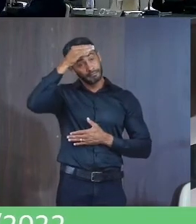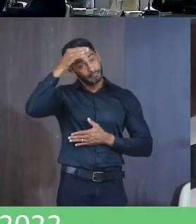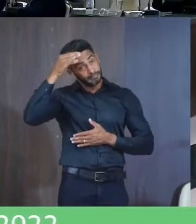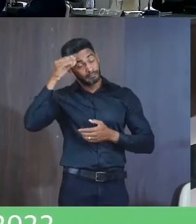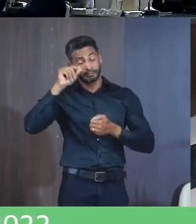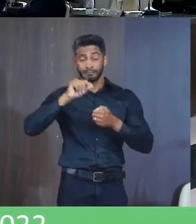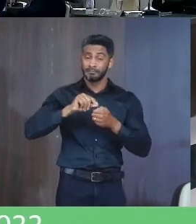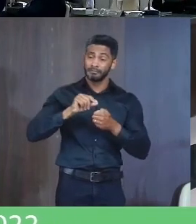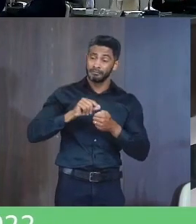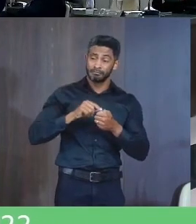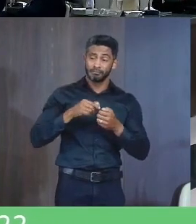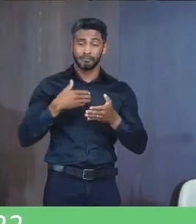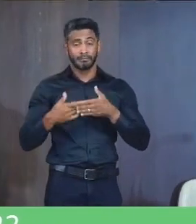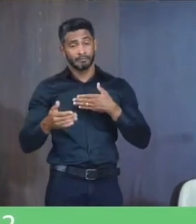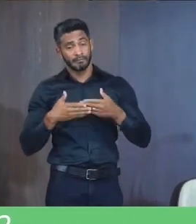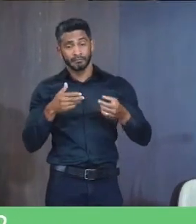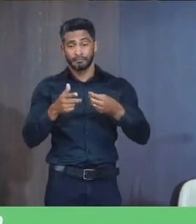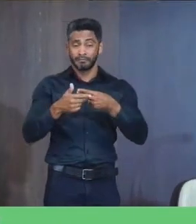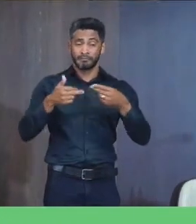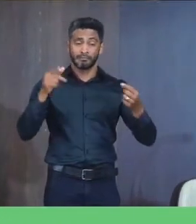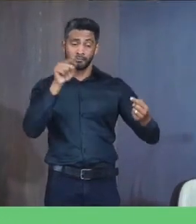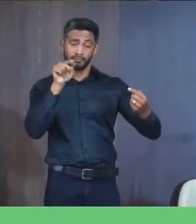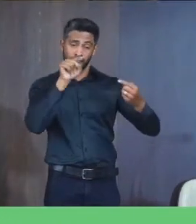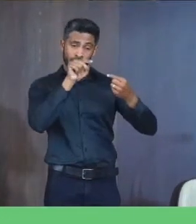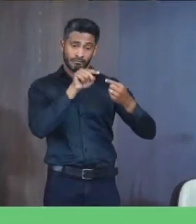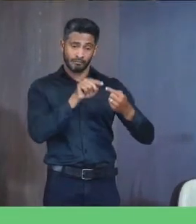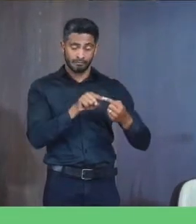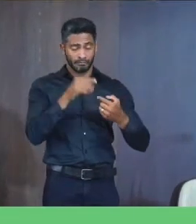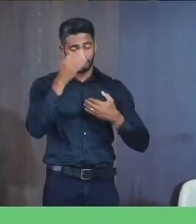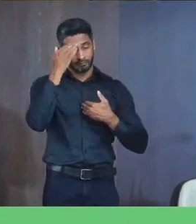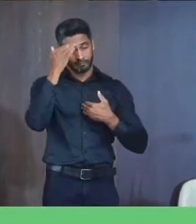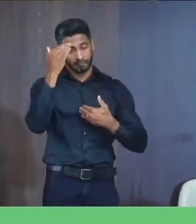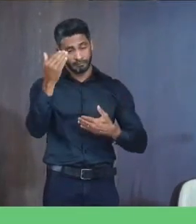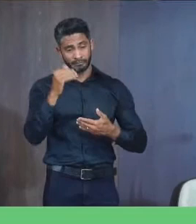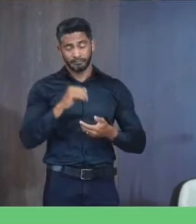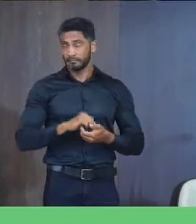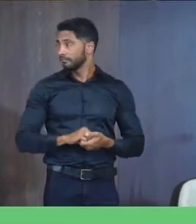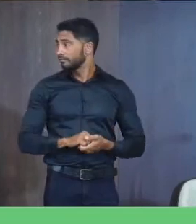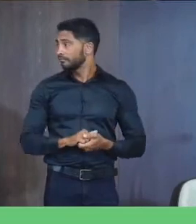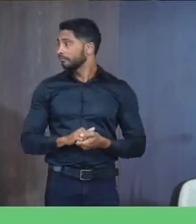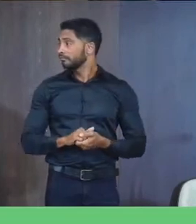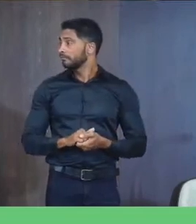providências Cabíveis Em razão Despedido E ademais Obrigado